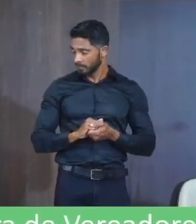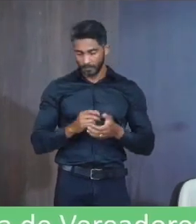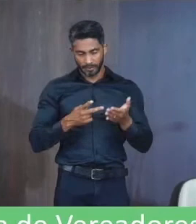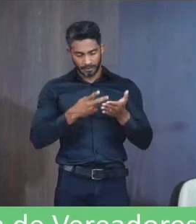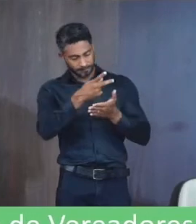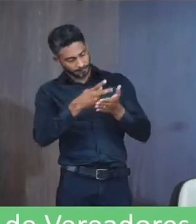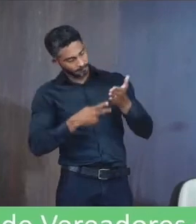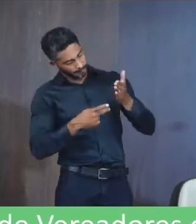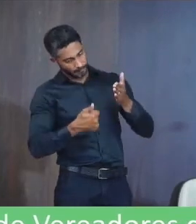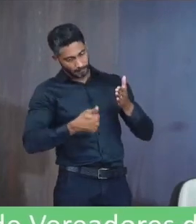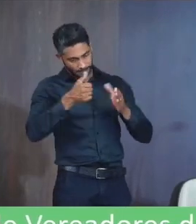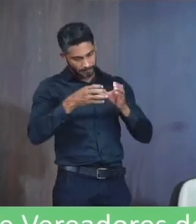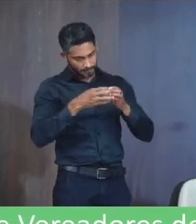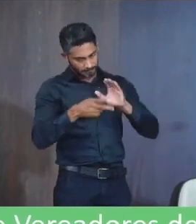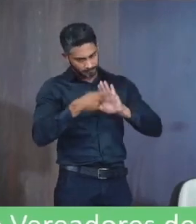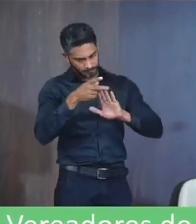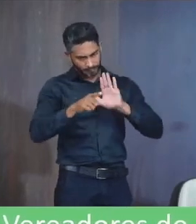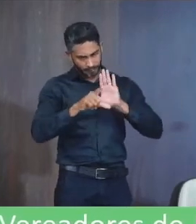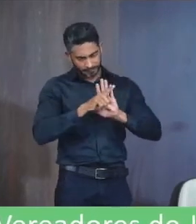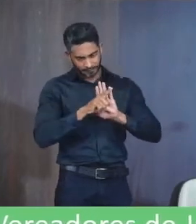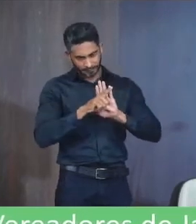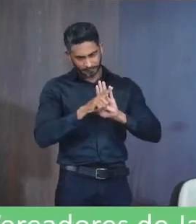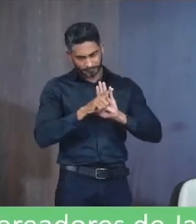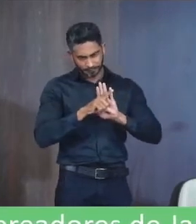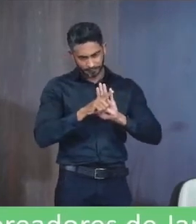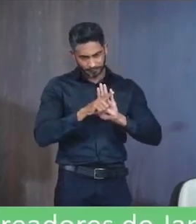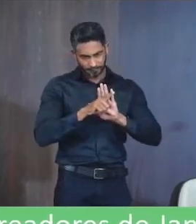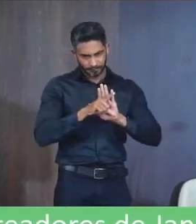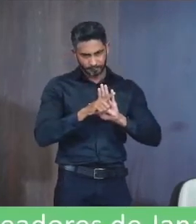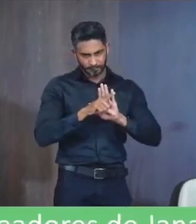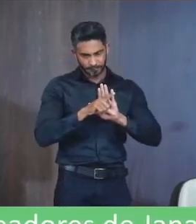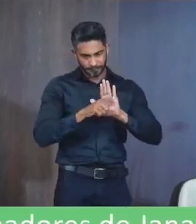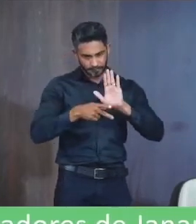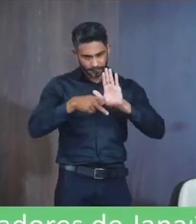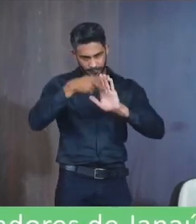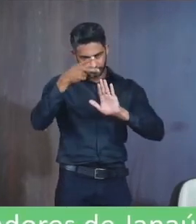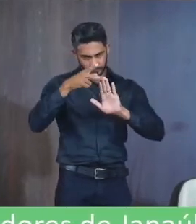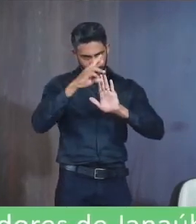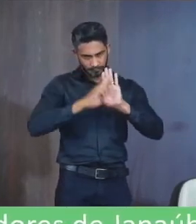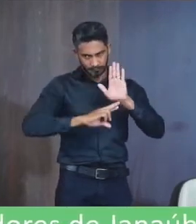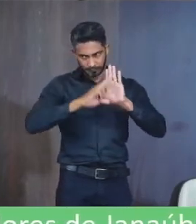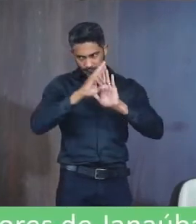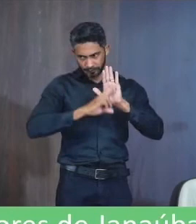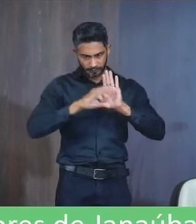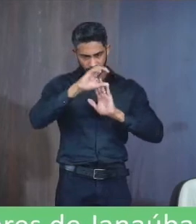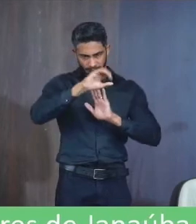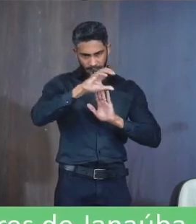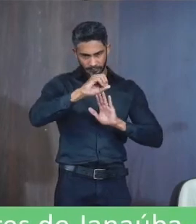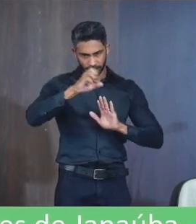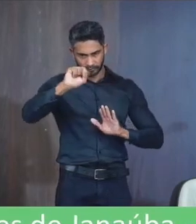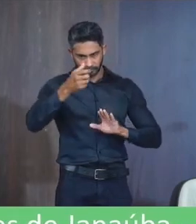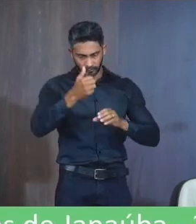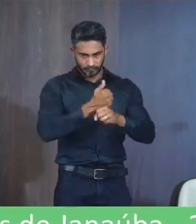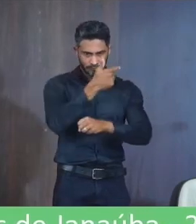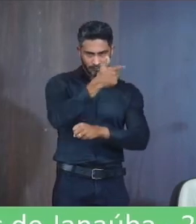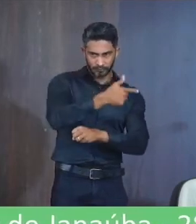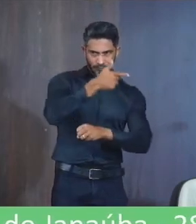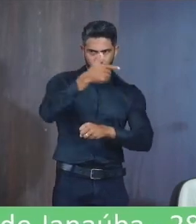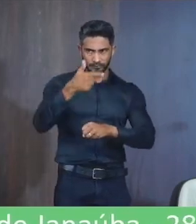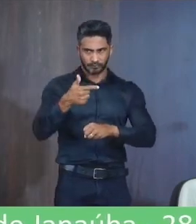Aparecer Para o primeiro turno Do projeto de lei Corrigindo Do projeto de resolução 008 2022